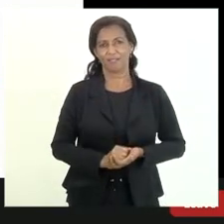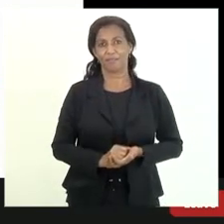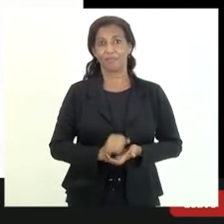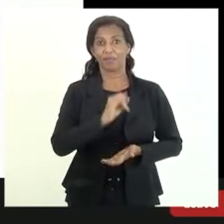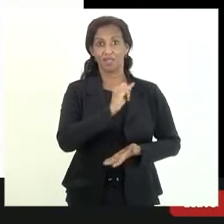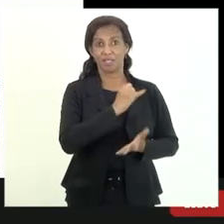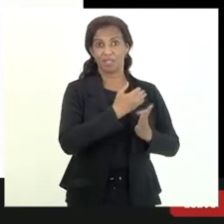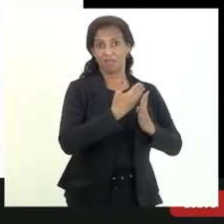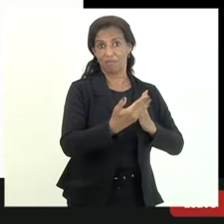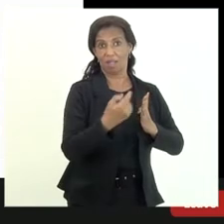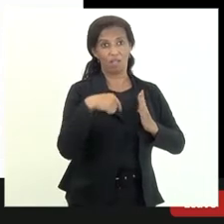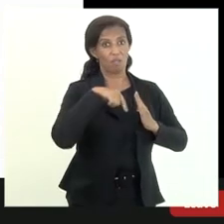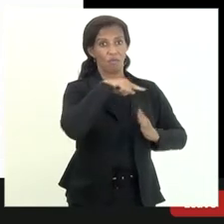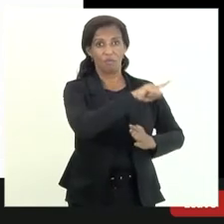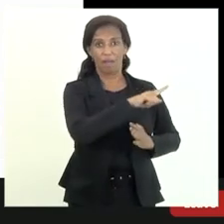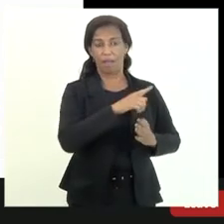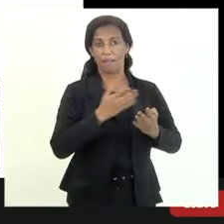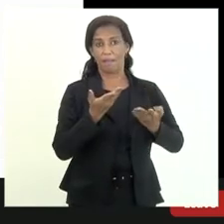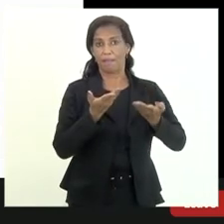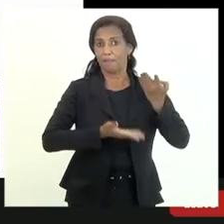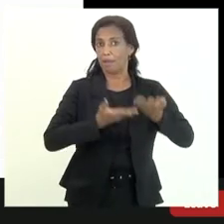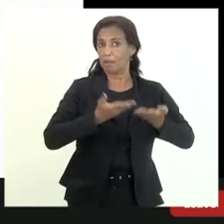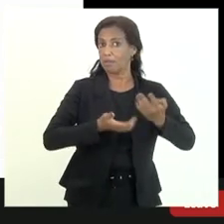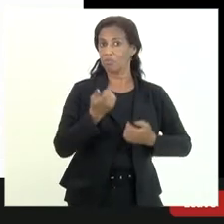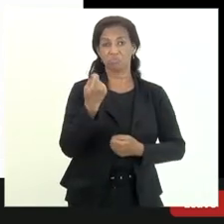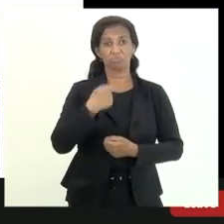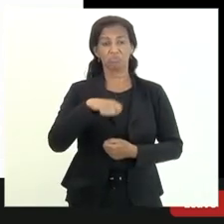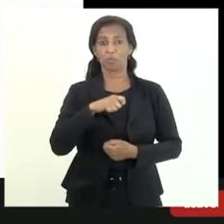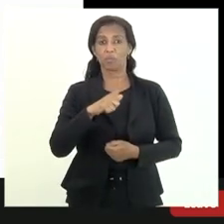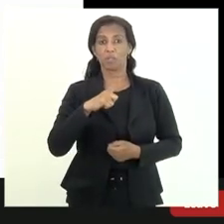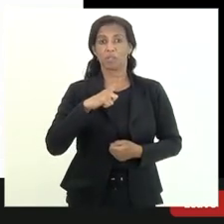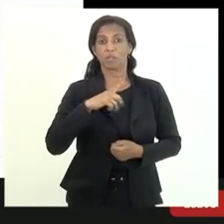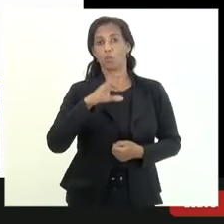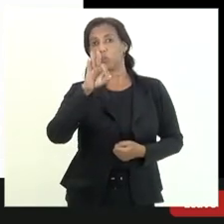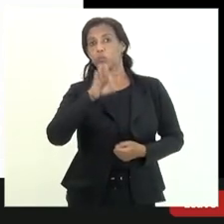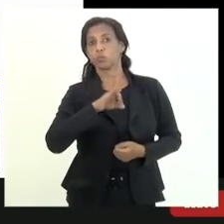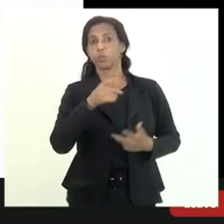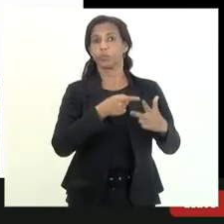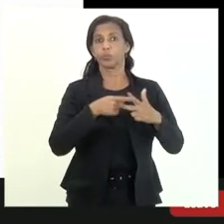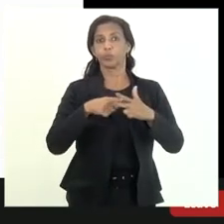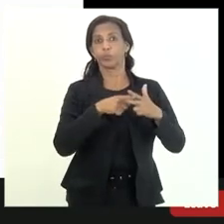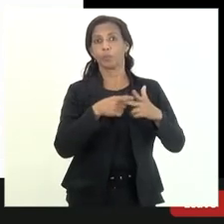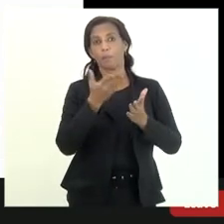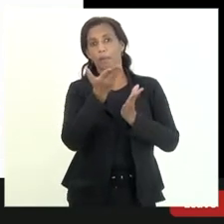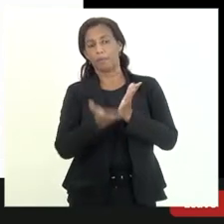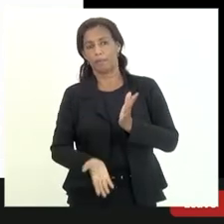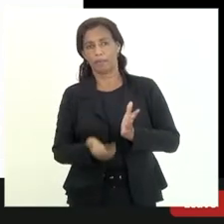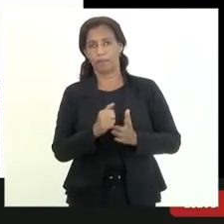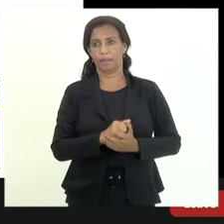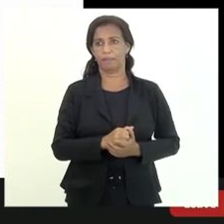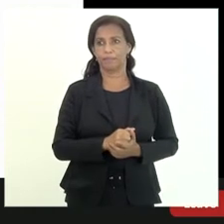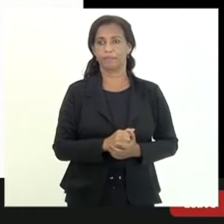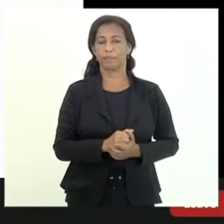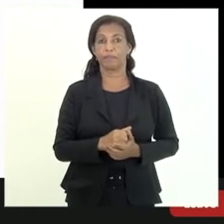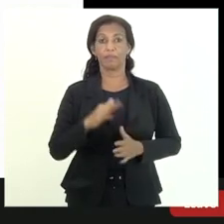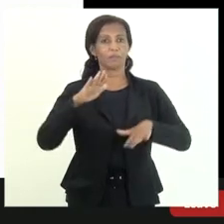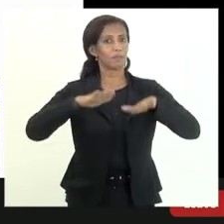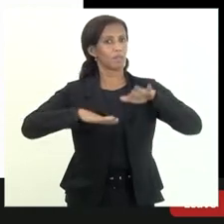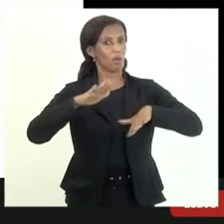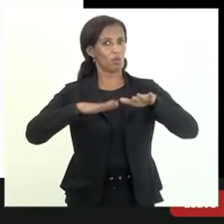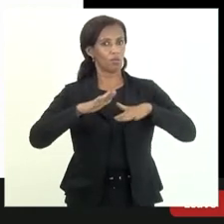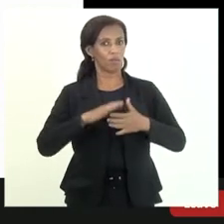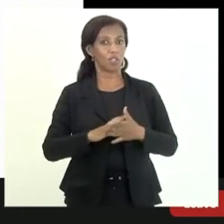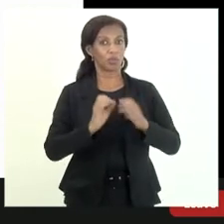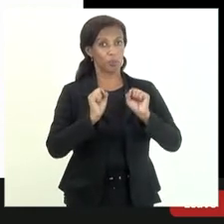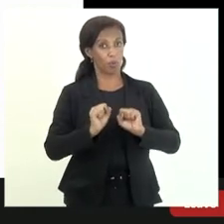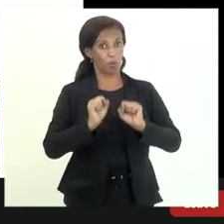esses créditos não vão para o balanço eu não preciso fazer um percentual de ajuste para perda aí talvez isso aqui